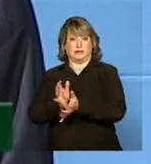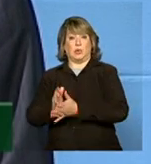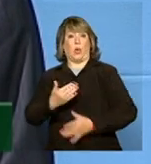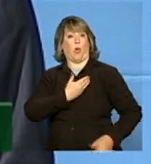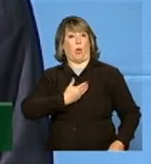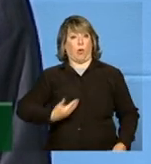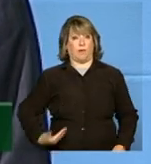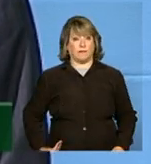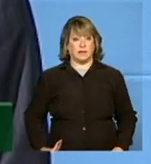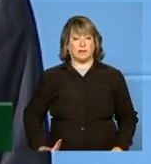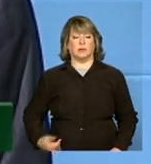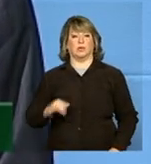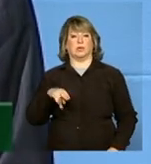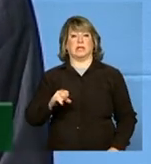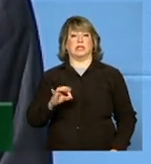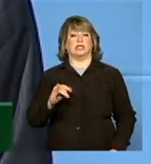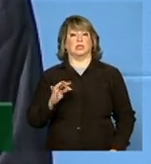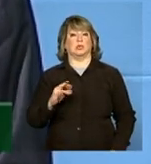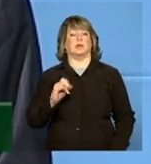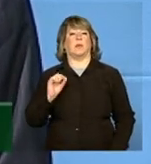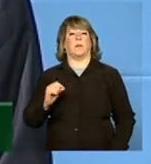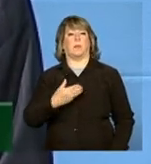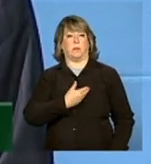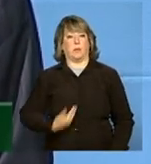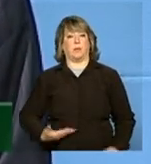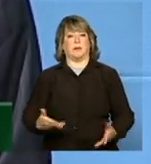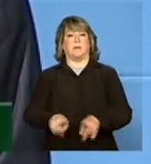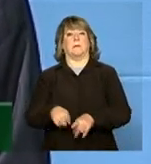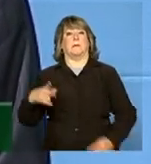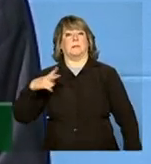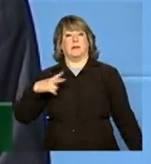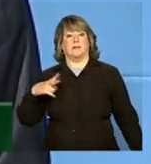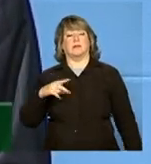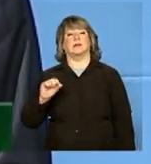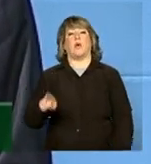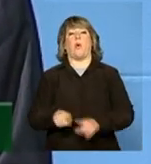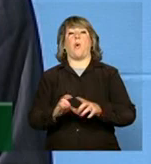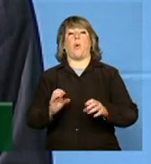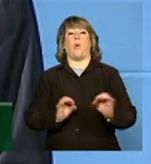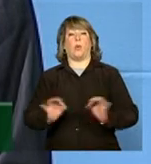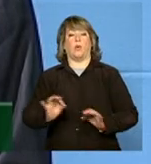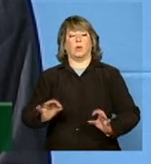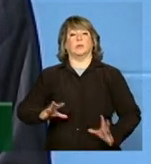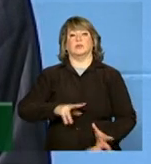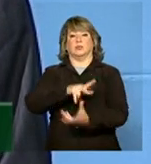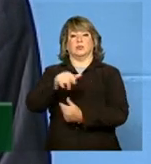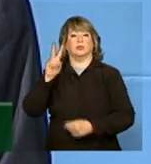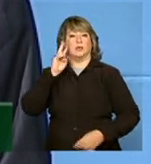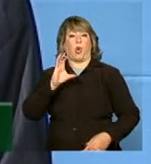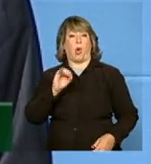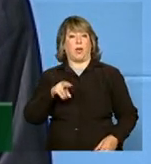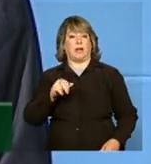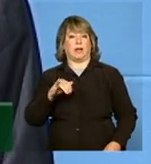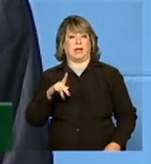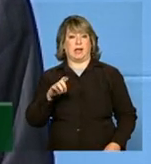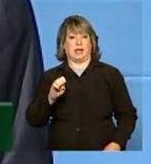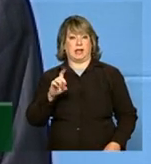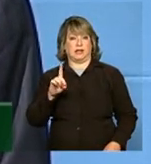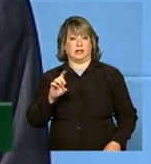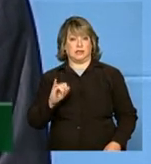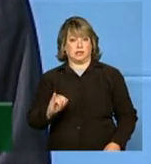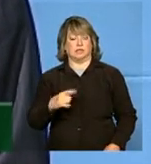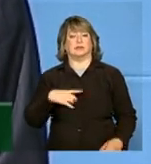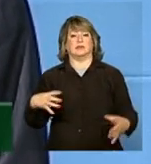governo, instituições públicas e privadas e os organismos internacionais através da Conaete. Comissão